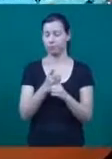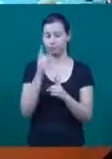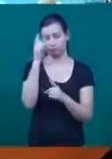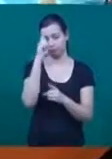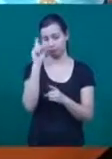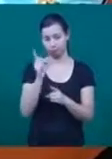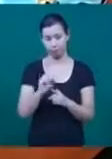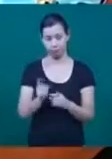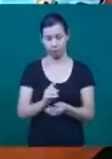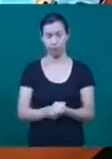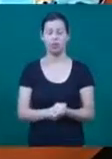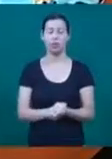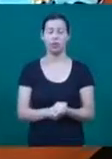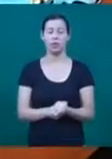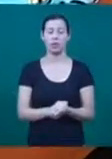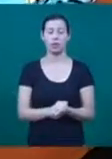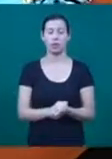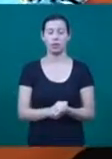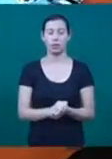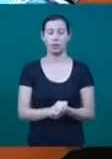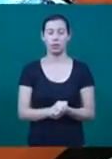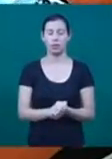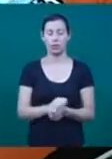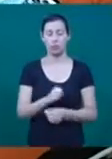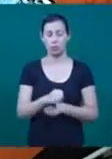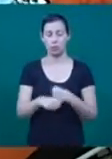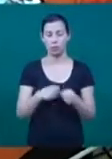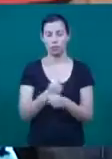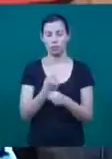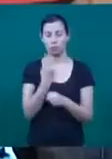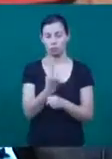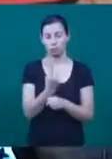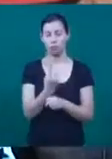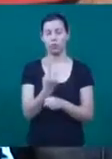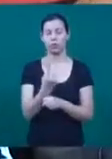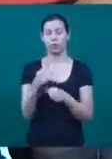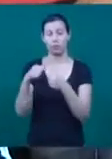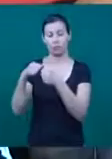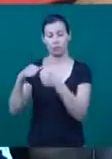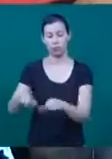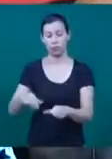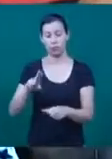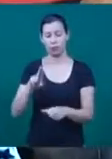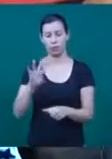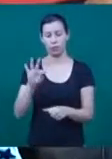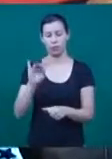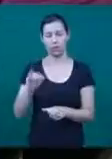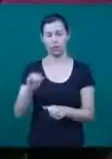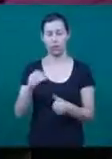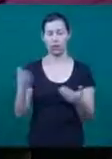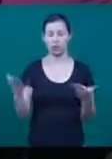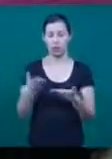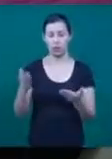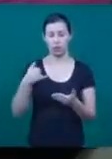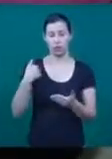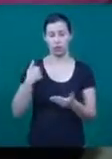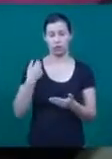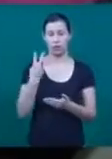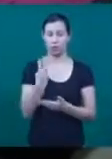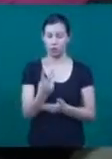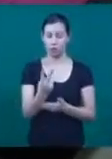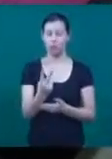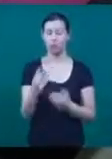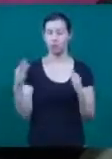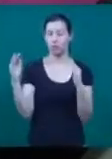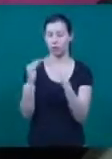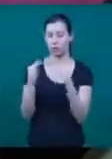UTI durante um ano. Agora, o Luan tem dois anos de idade e mora em casa com a família. Recebe cuidados especiais de